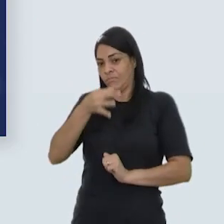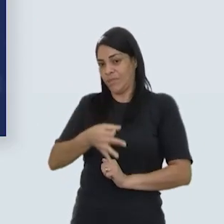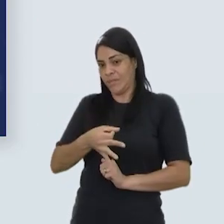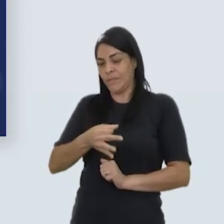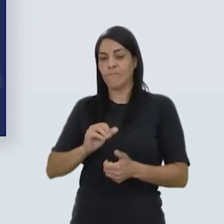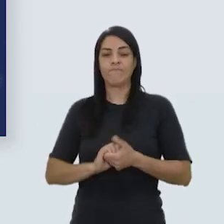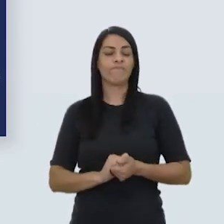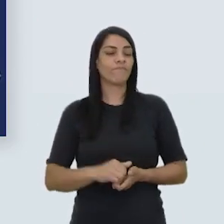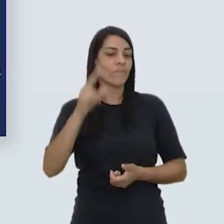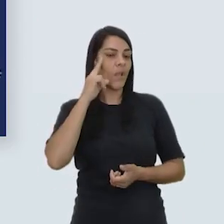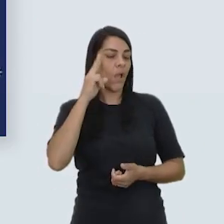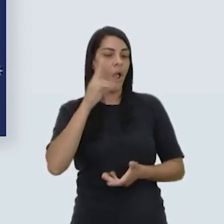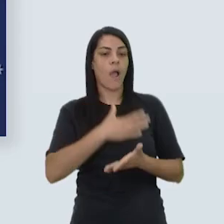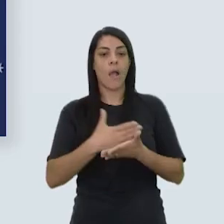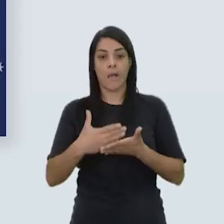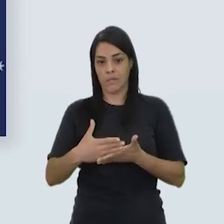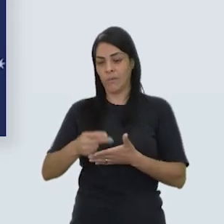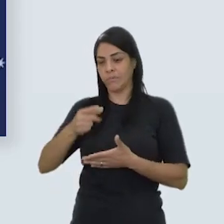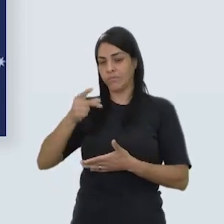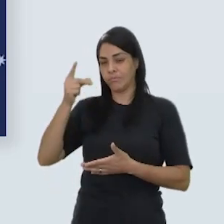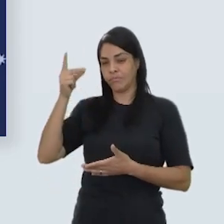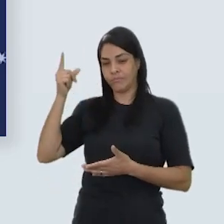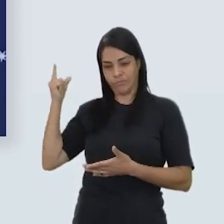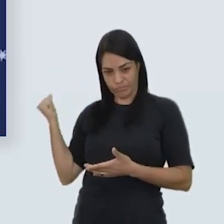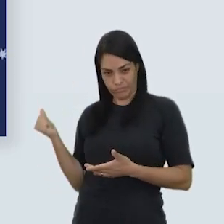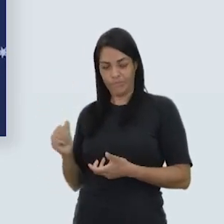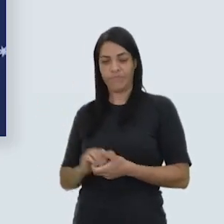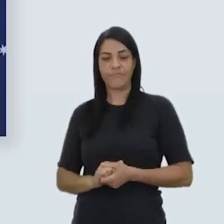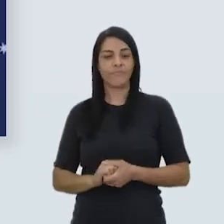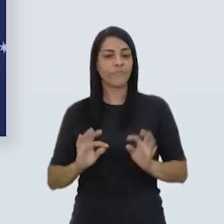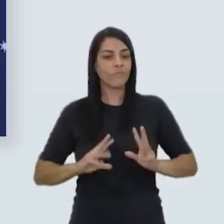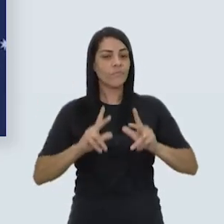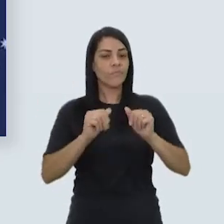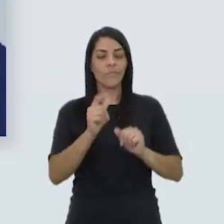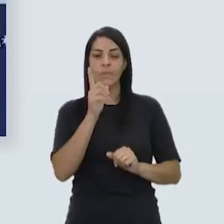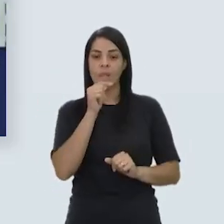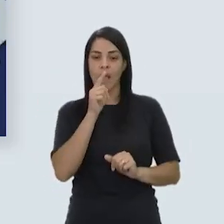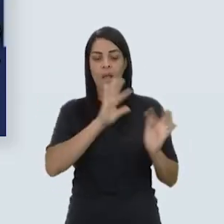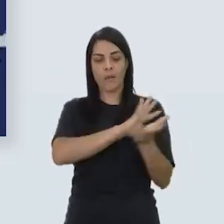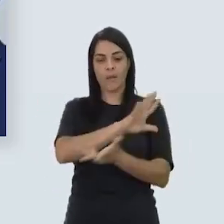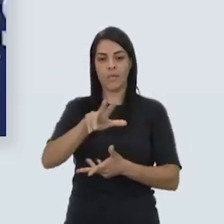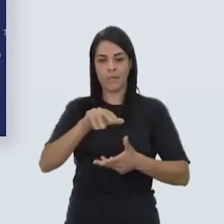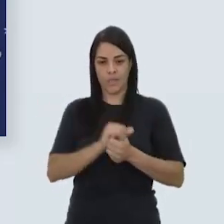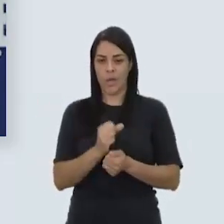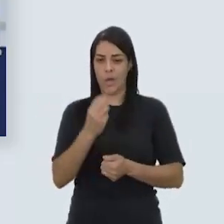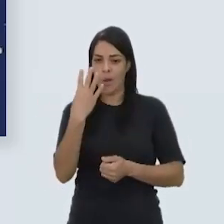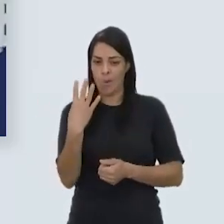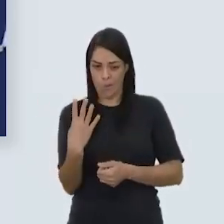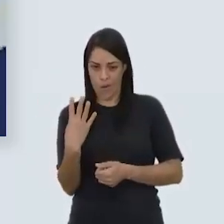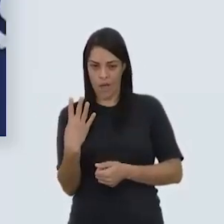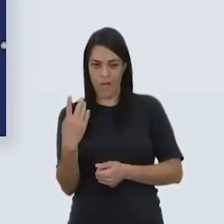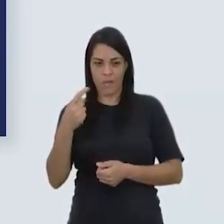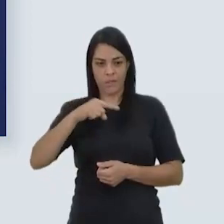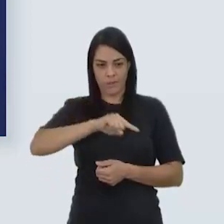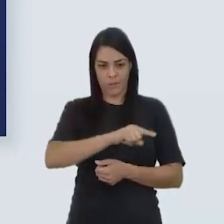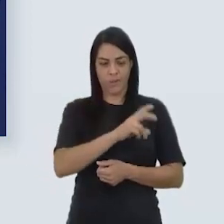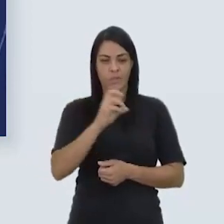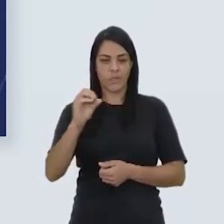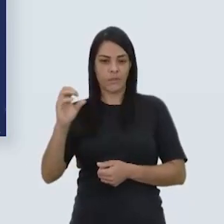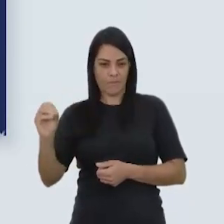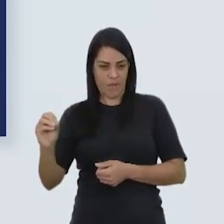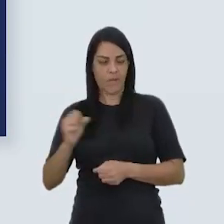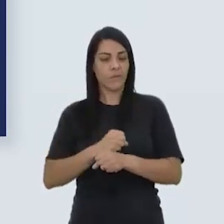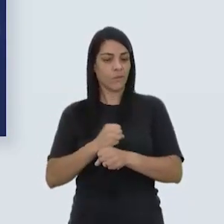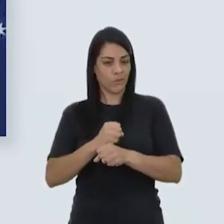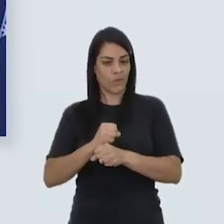Essa história começou há muito, muito tempo. Toda a água do mundo se formou há 4 bilhões e meio de anos. De lá para